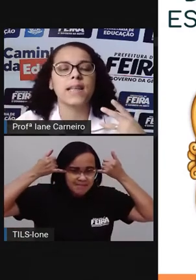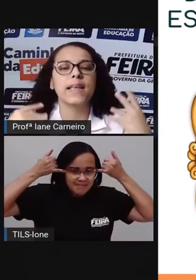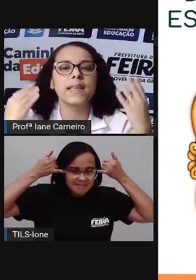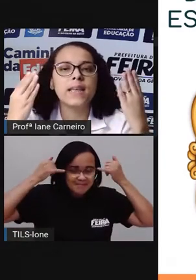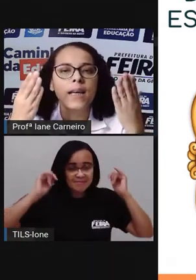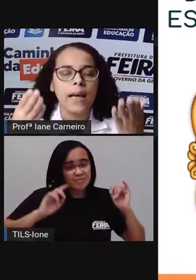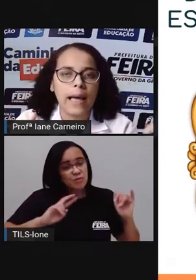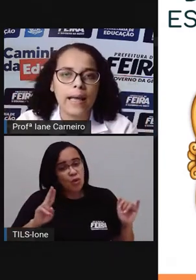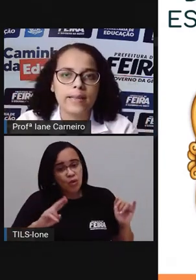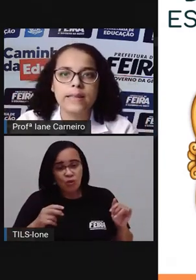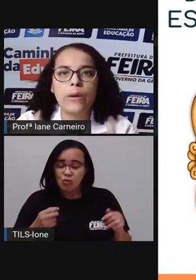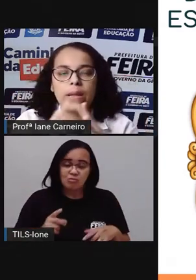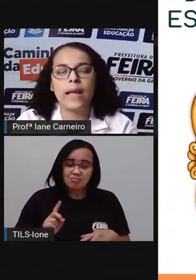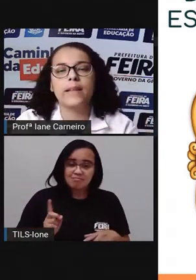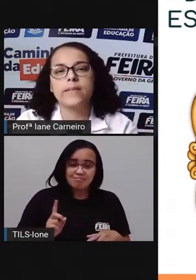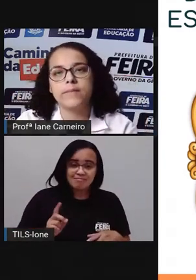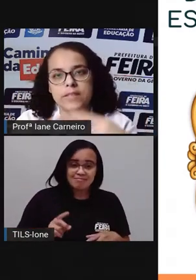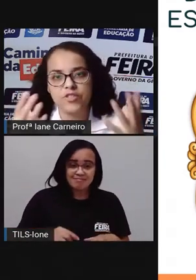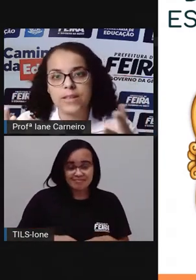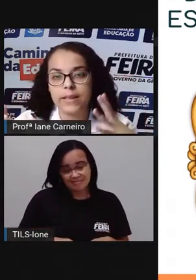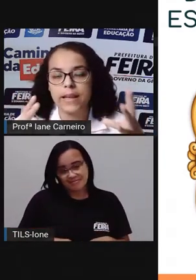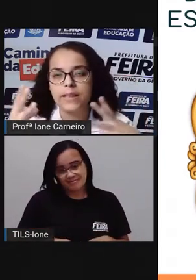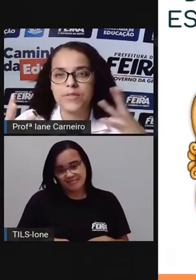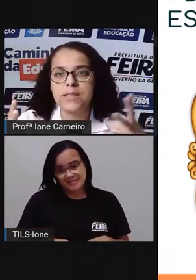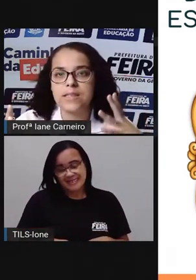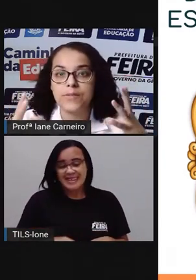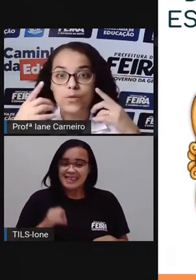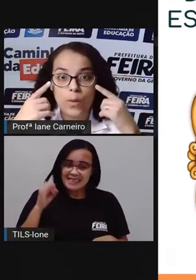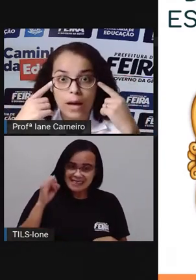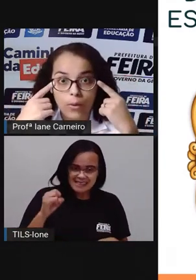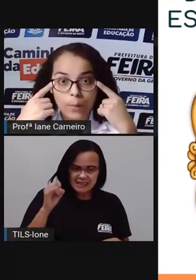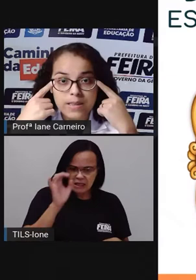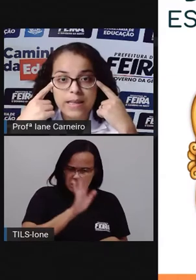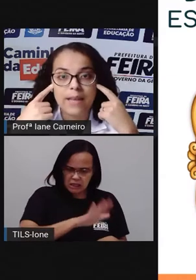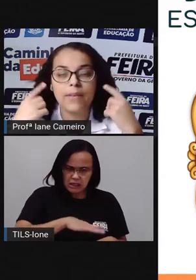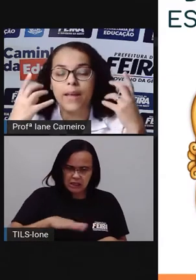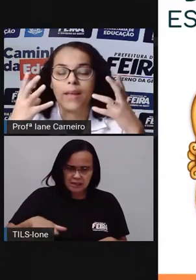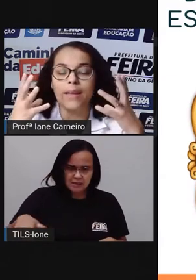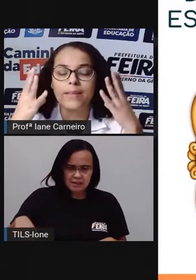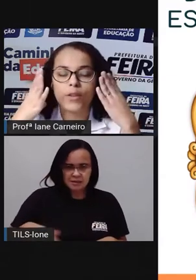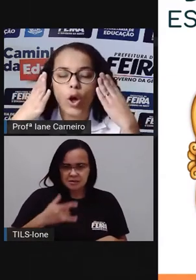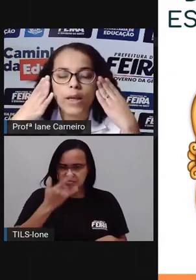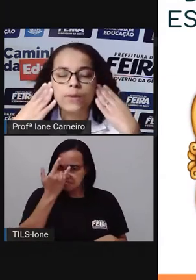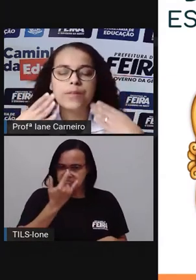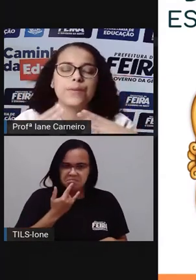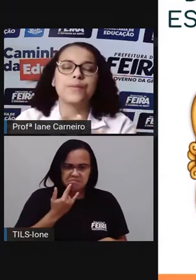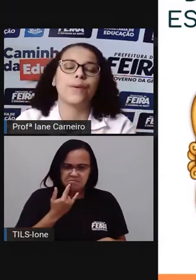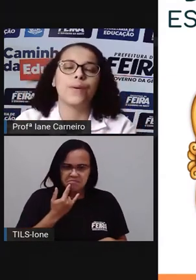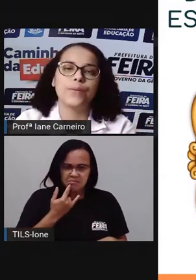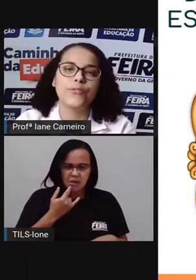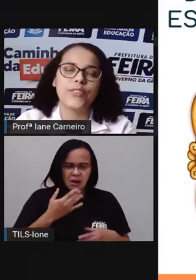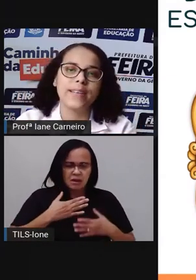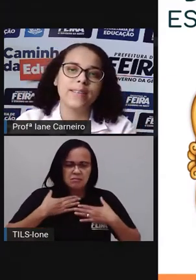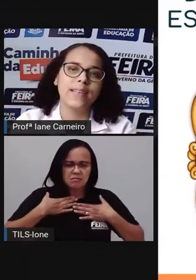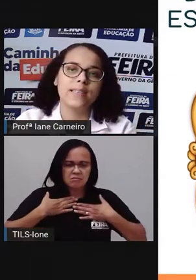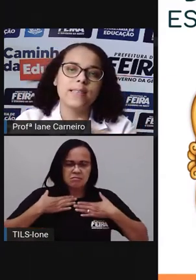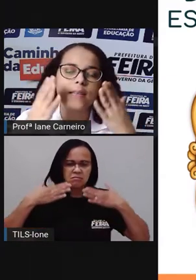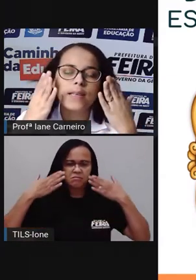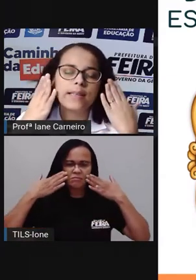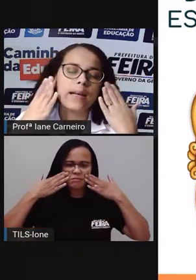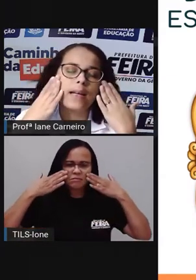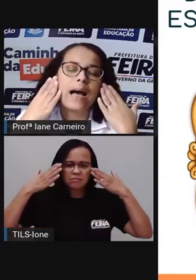criança, né? Que não... Seja... Tenha deficiência visual. Observe. Toque nos seus olhos, né?